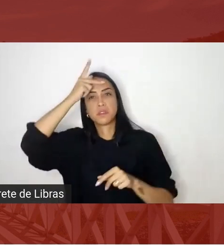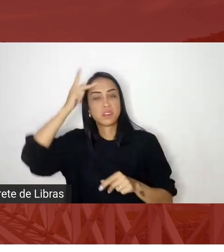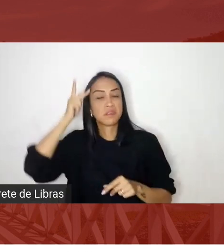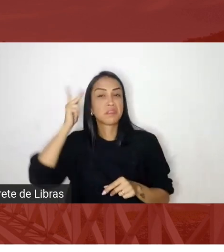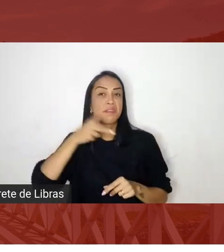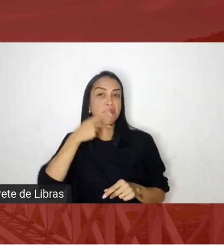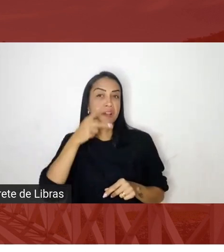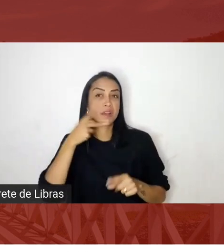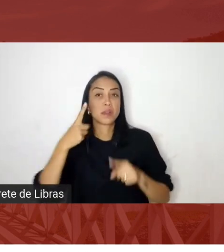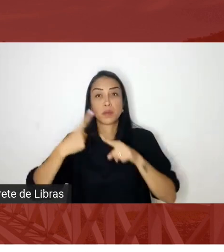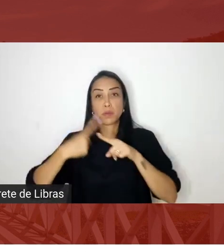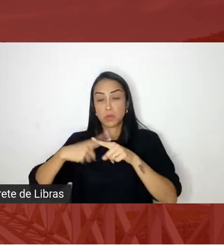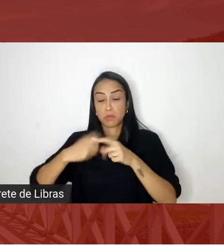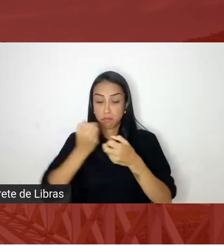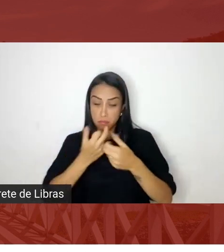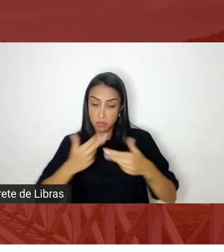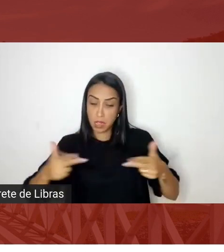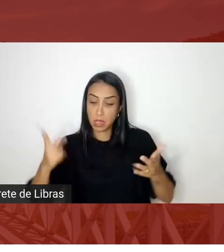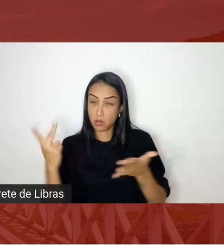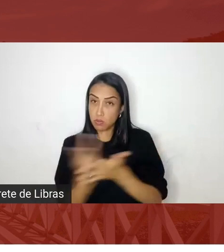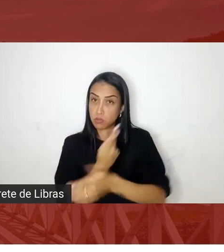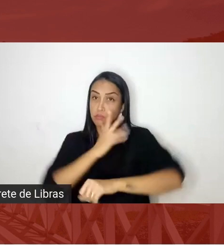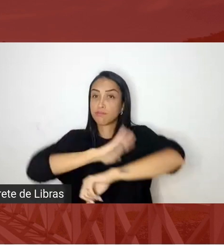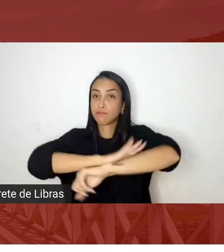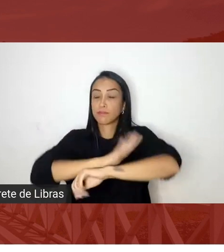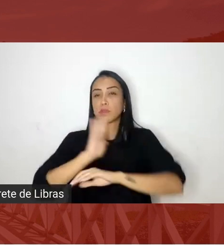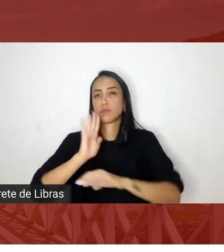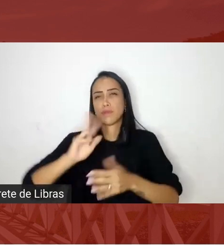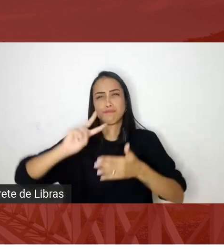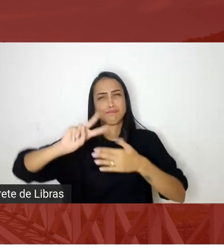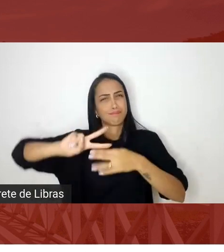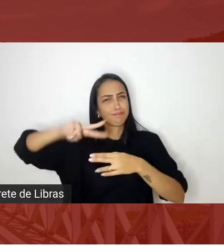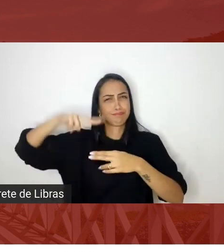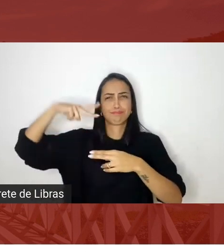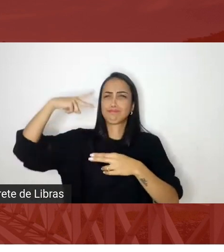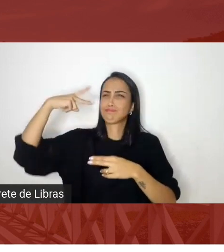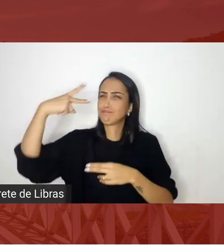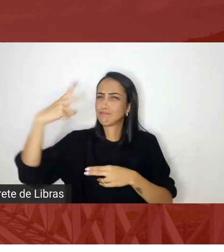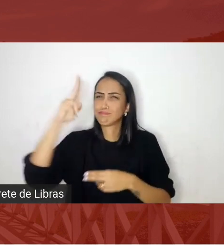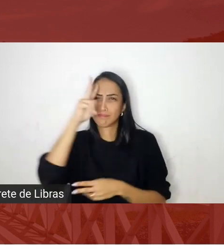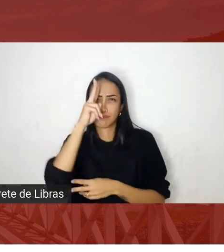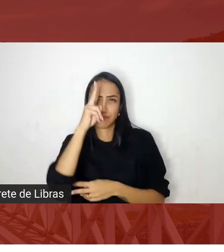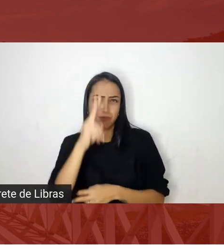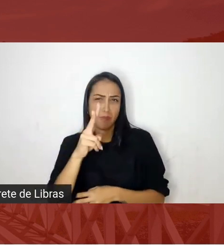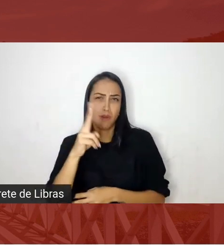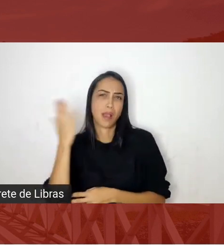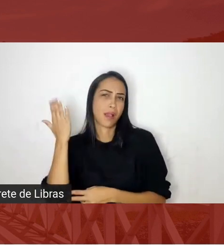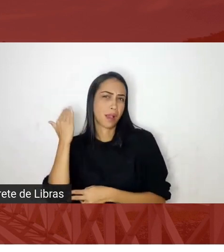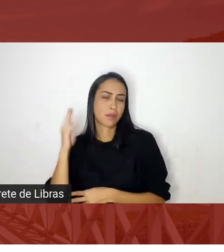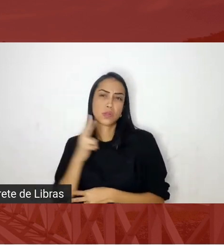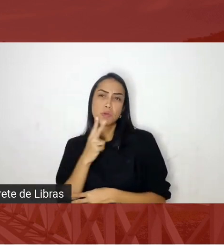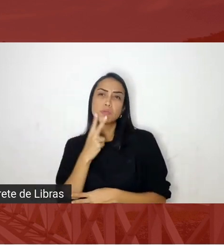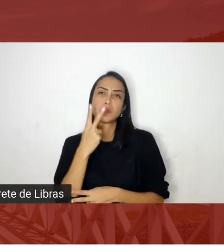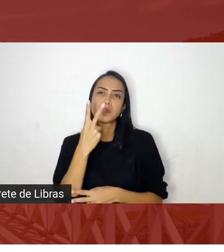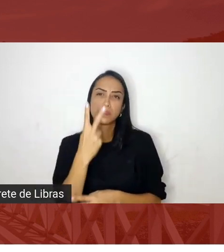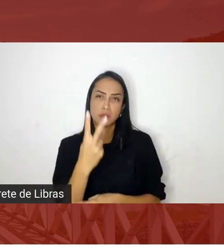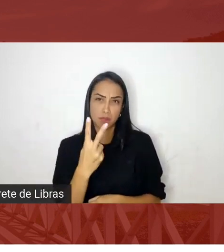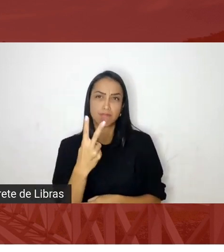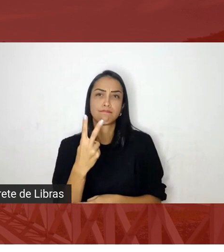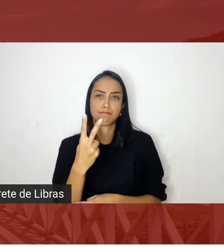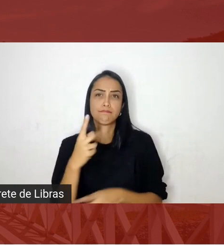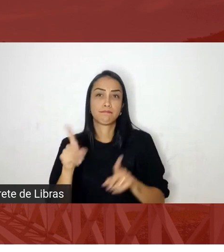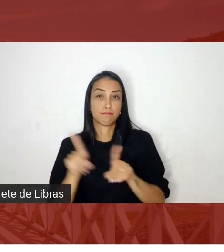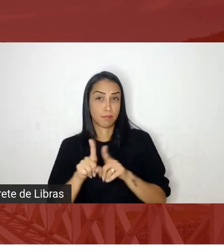injúria racial eles se triplicaram é nos últimos dois anos as denúncias são